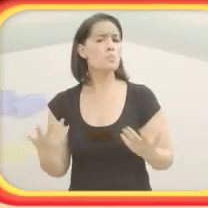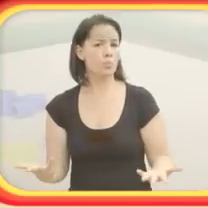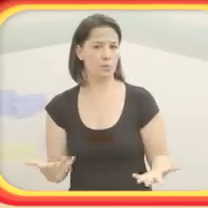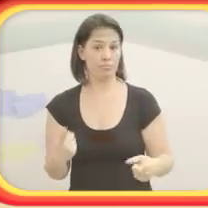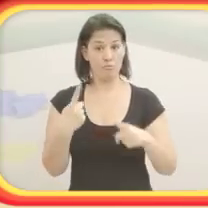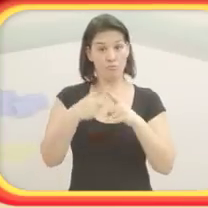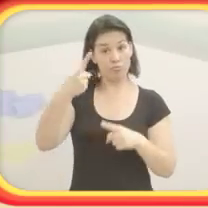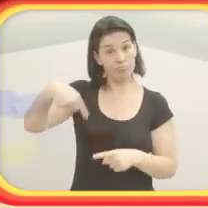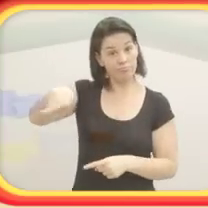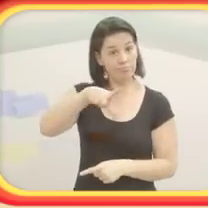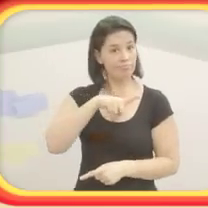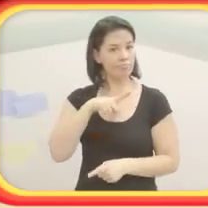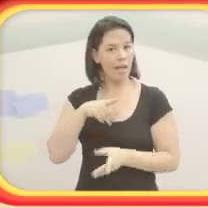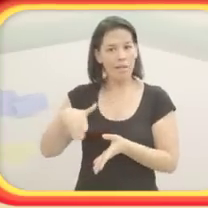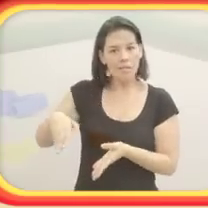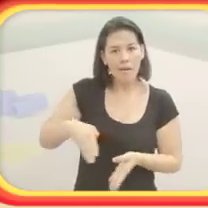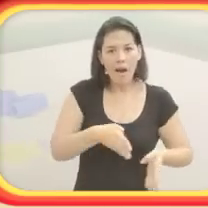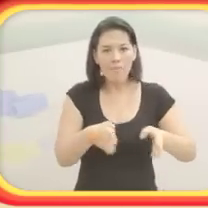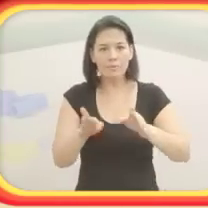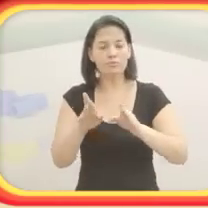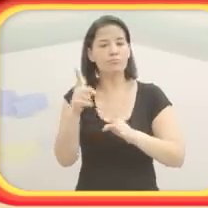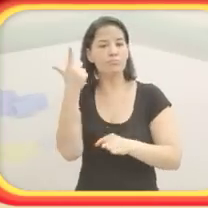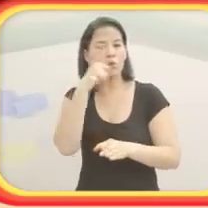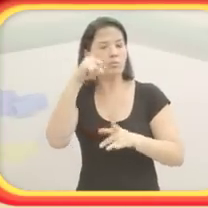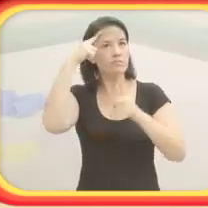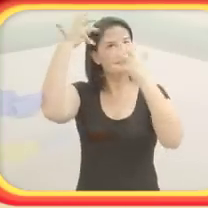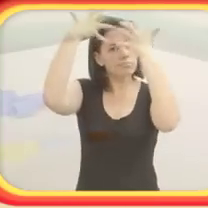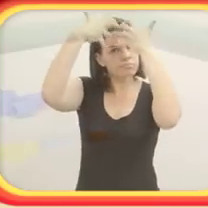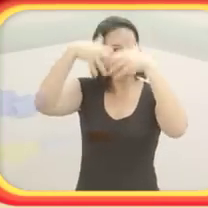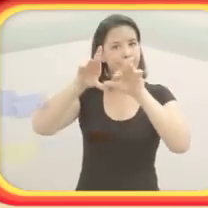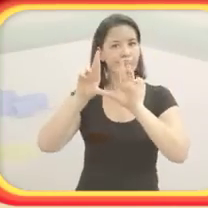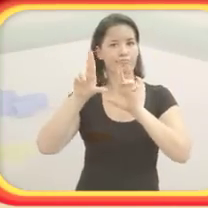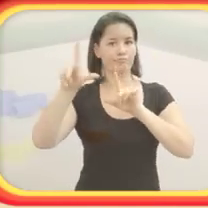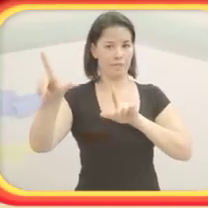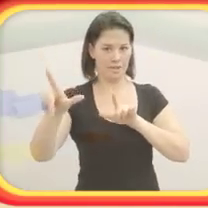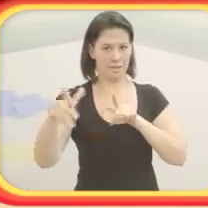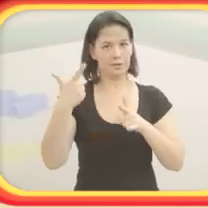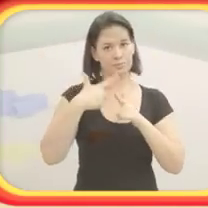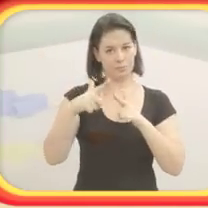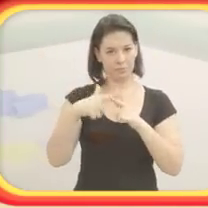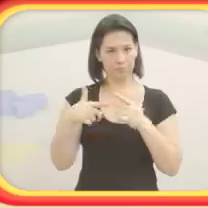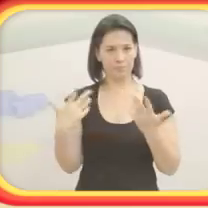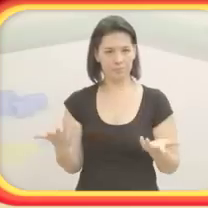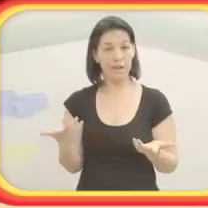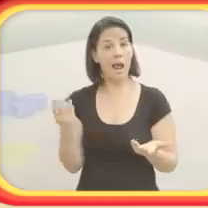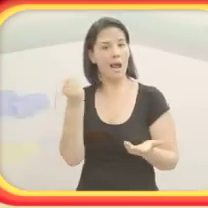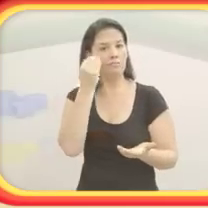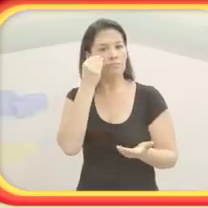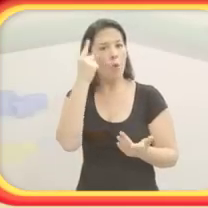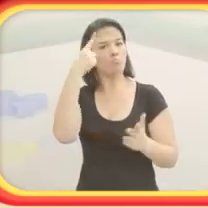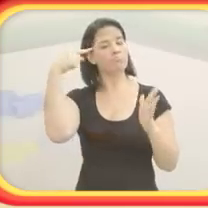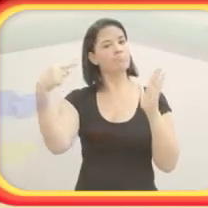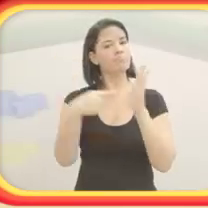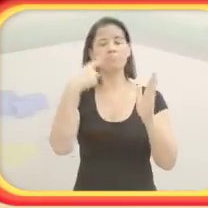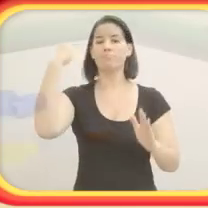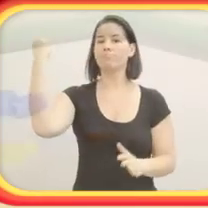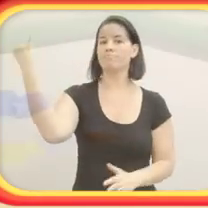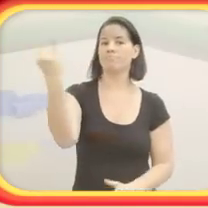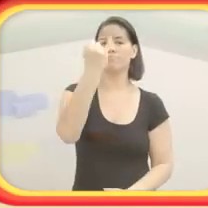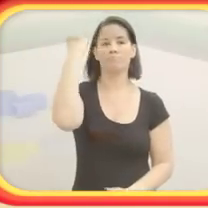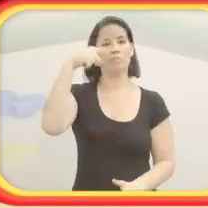de estratégia. E quando você é obrigado a mudar de estratégia, é que vem o insight, é que vem o pensamento, que vem o raciocínio.